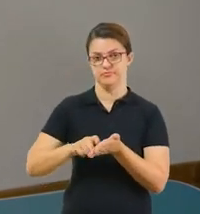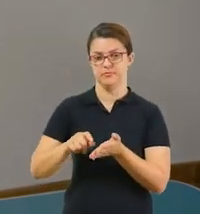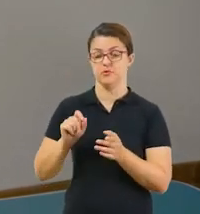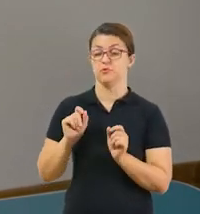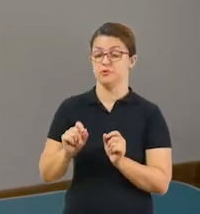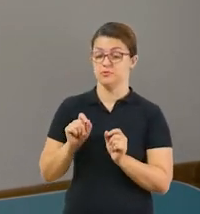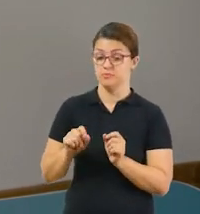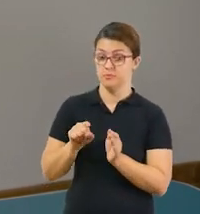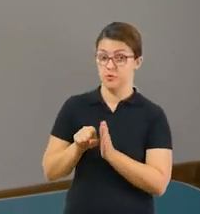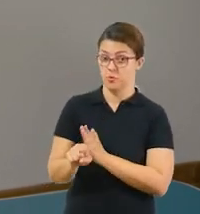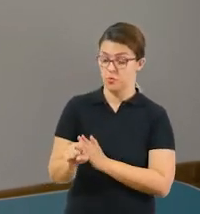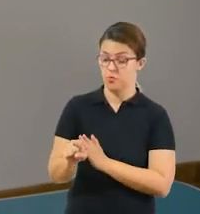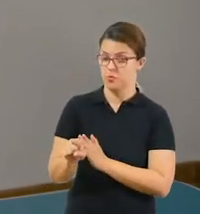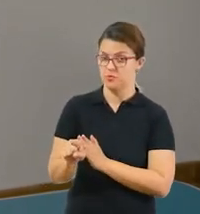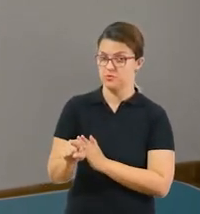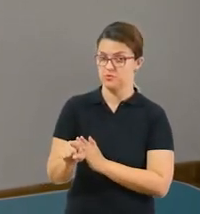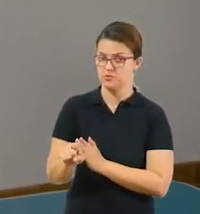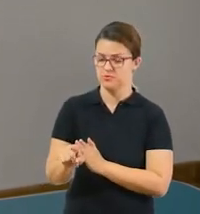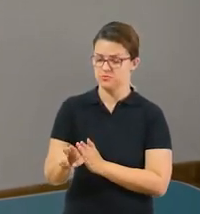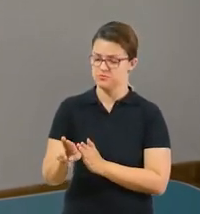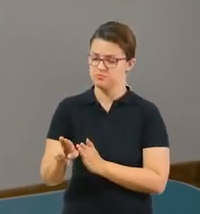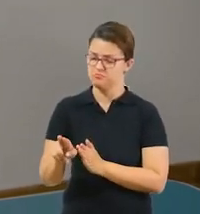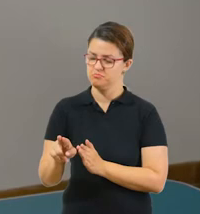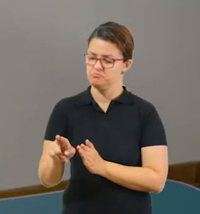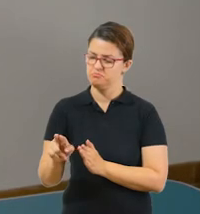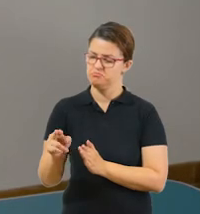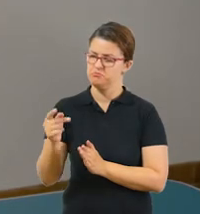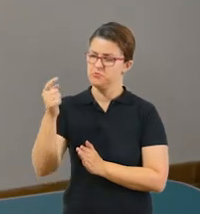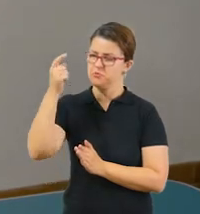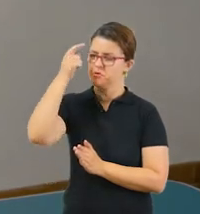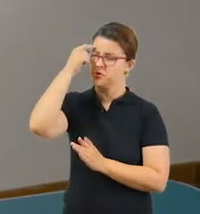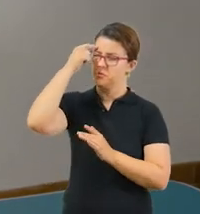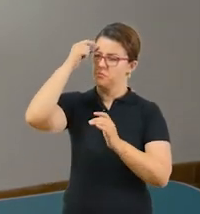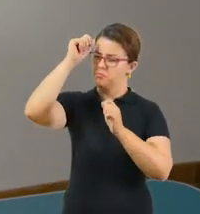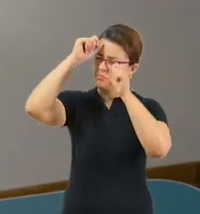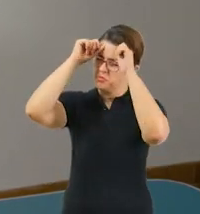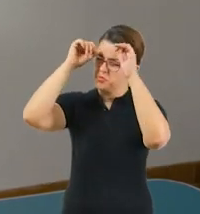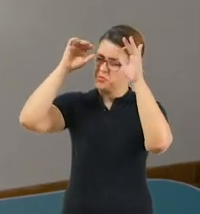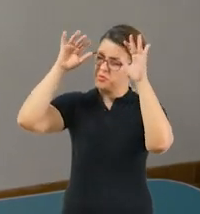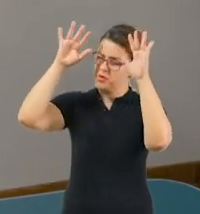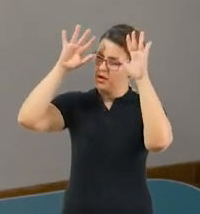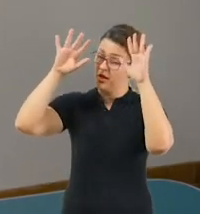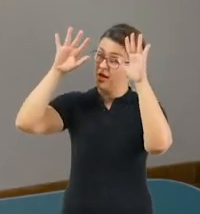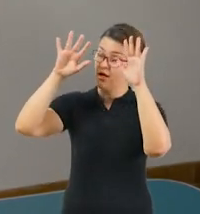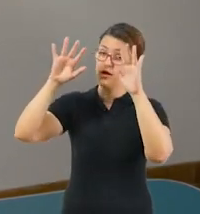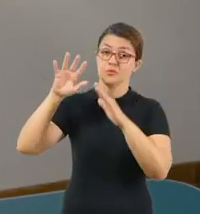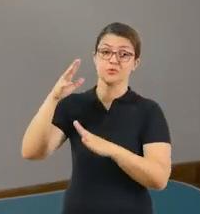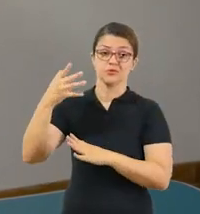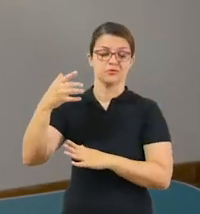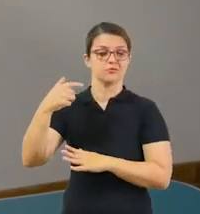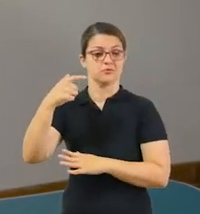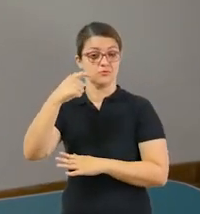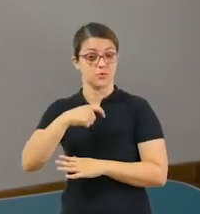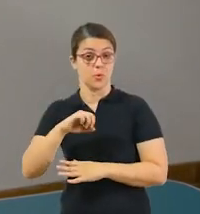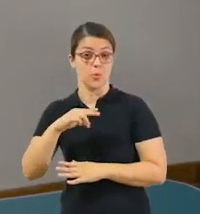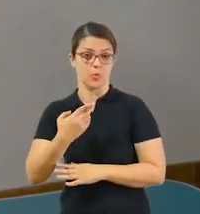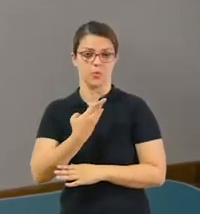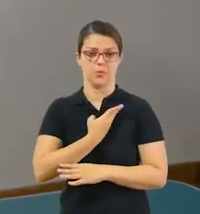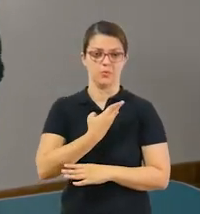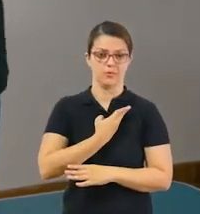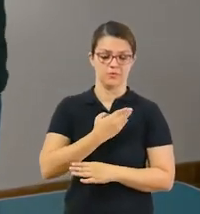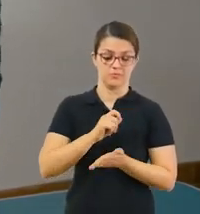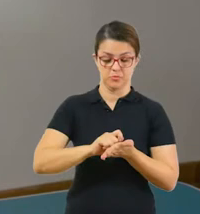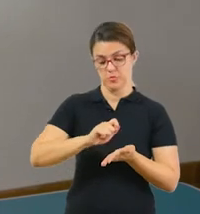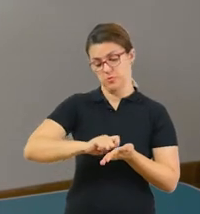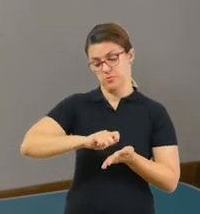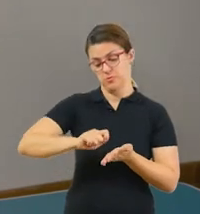puxar da memória de vocês algum fato engraçado, ou que aconteceu com você, ou que aconteceu com os seus colegas, ok? É uma